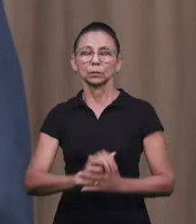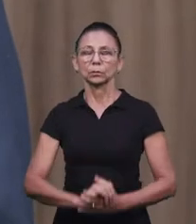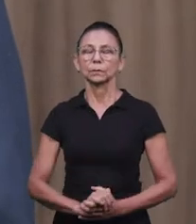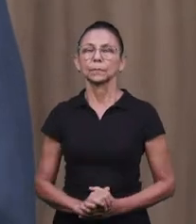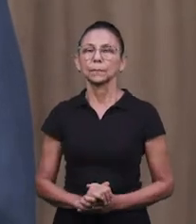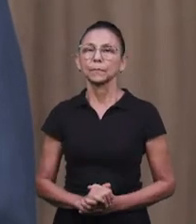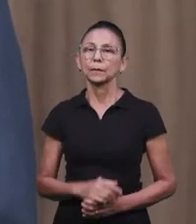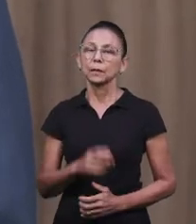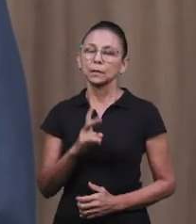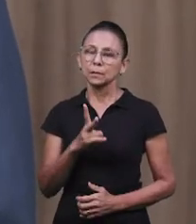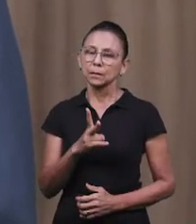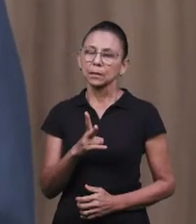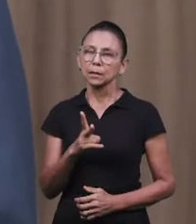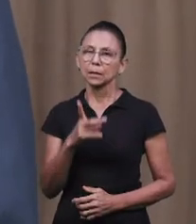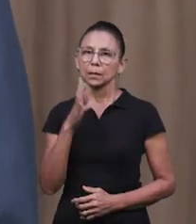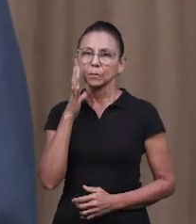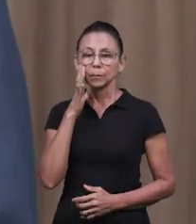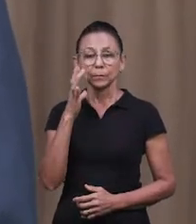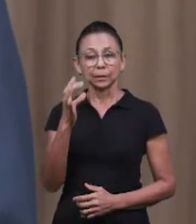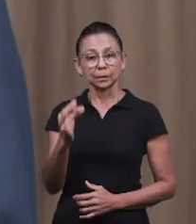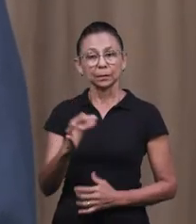Esse versículo nos fala o seguinte, é,